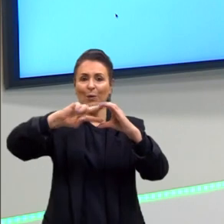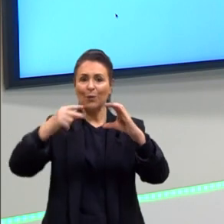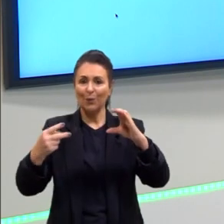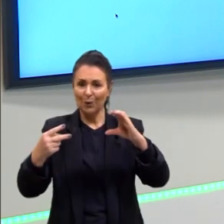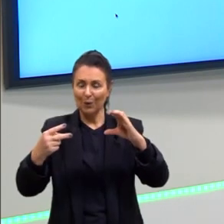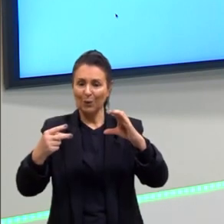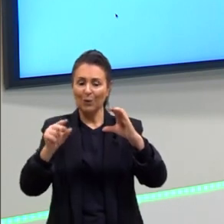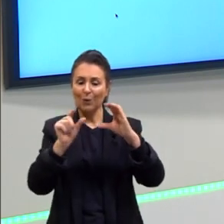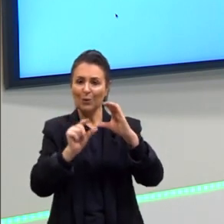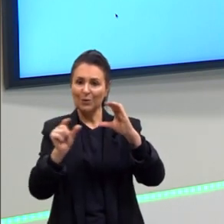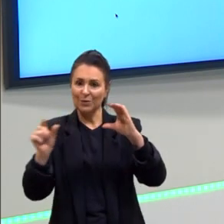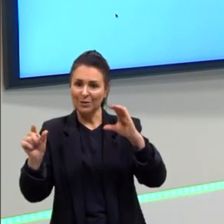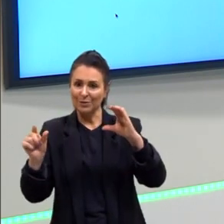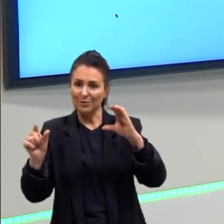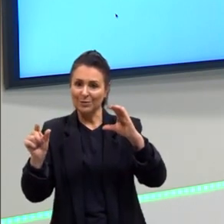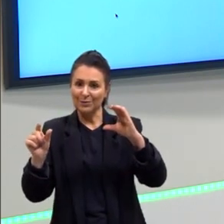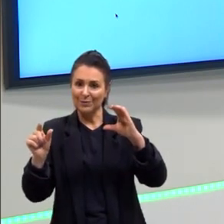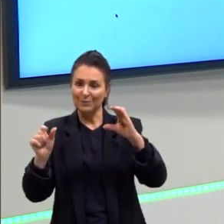Um exemplo aqui.